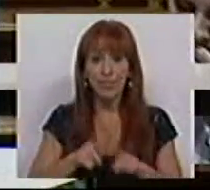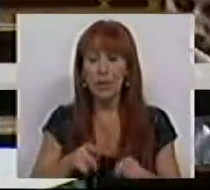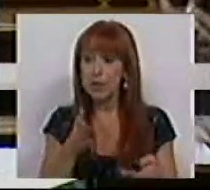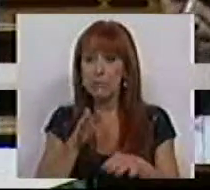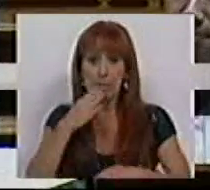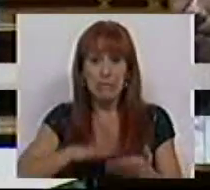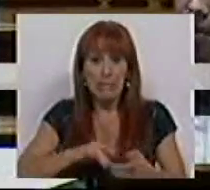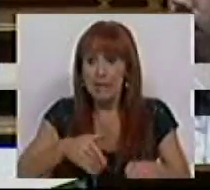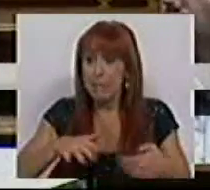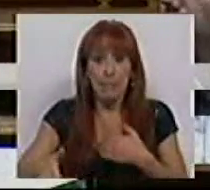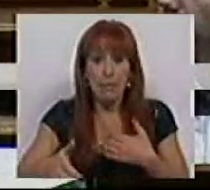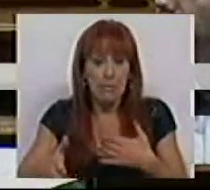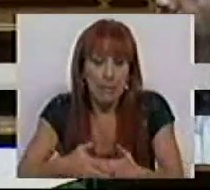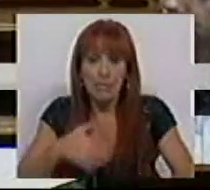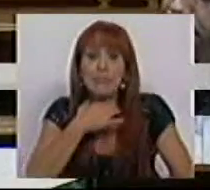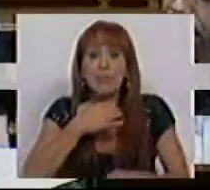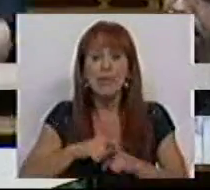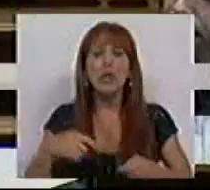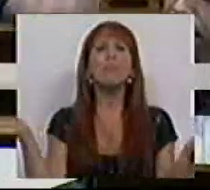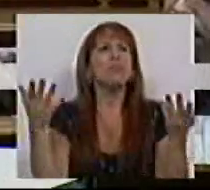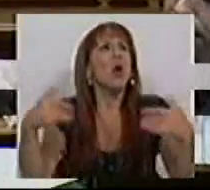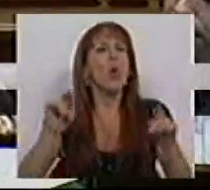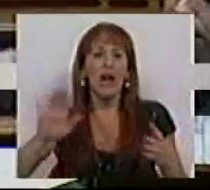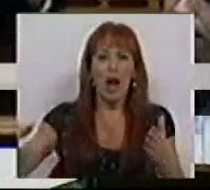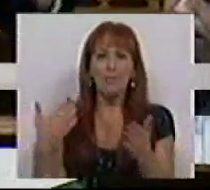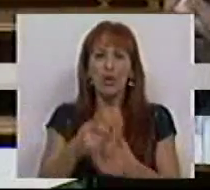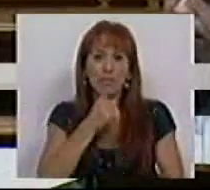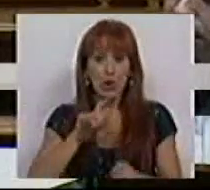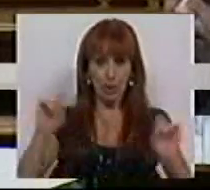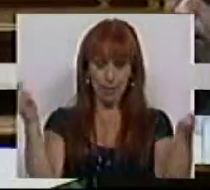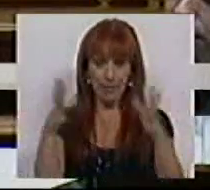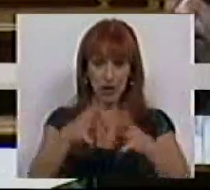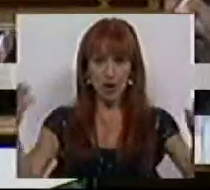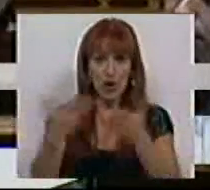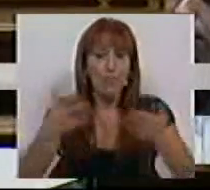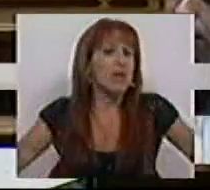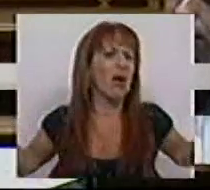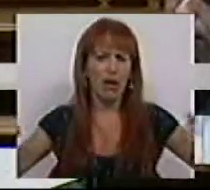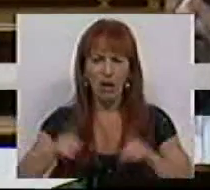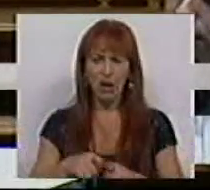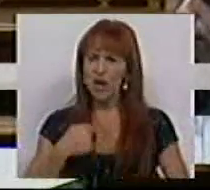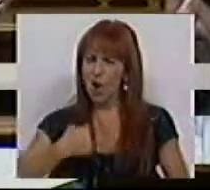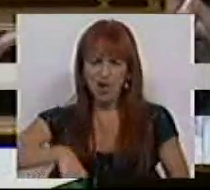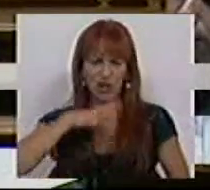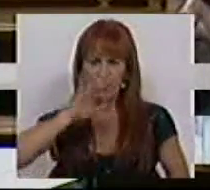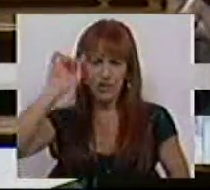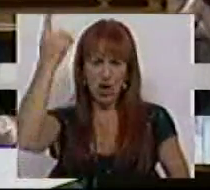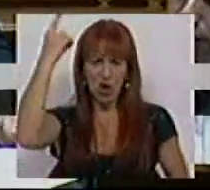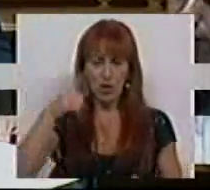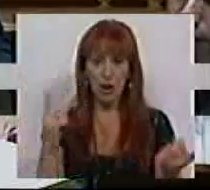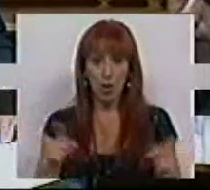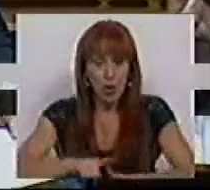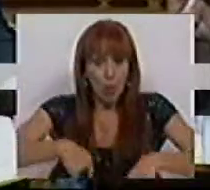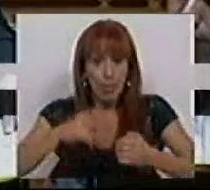que estão à beira da falência? Onde é que está o populismo em querer apresentar medidas que promovem o crescimento económico? E não somos nós que dizemos. É,